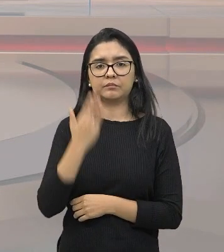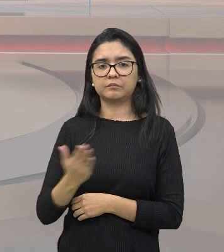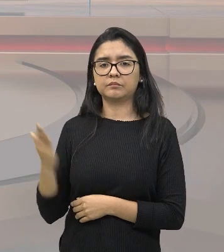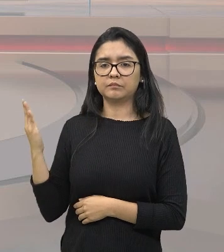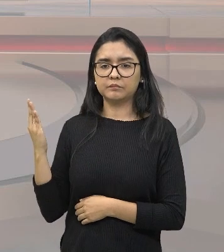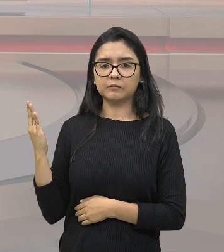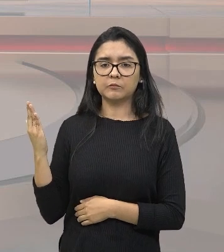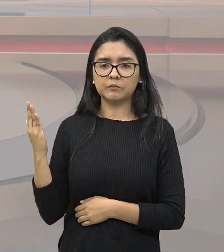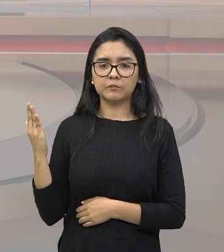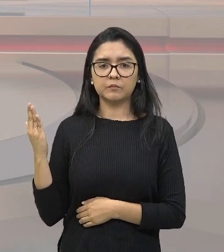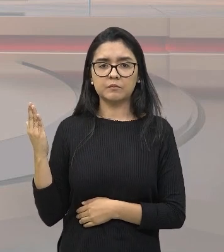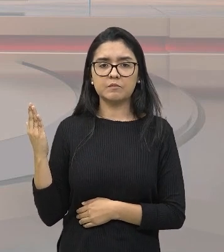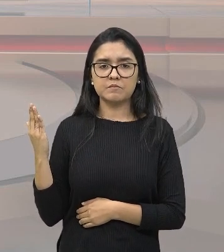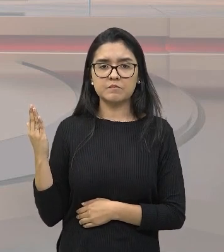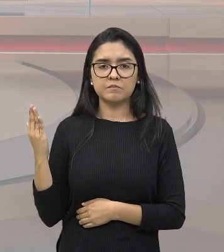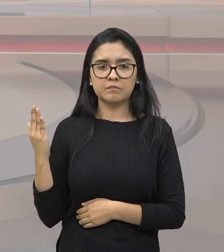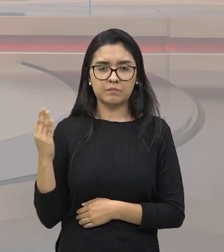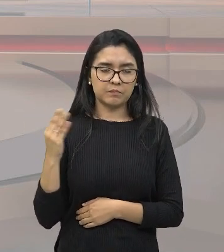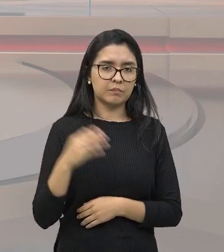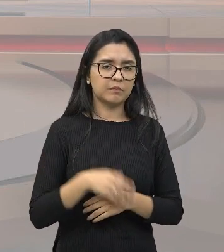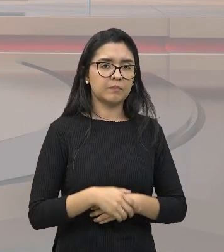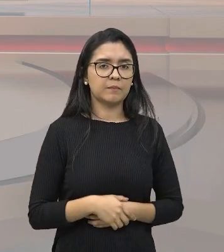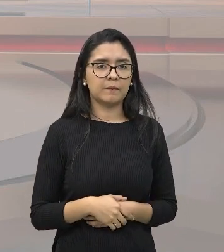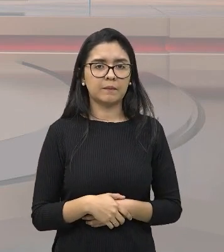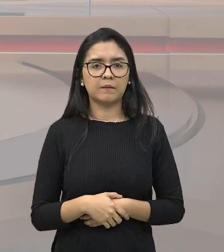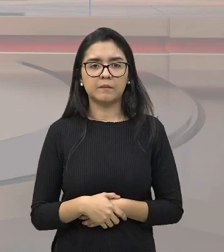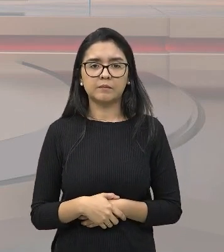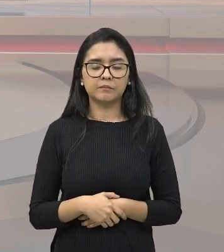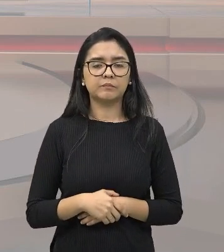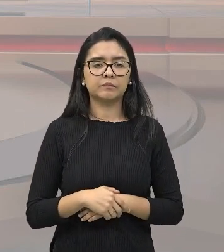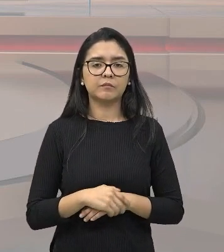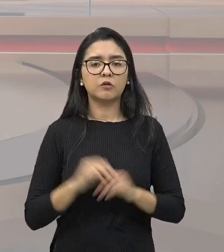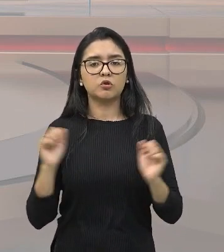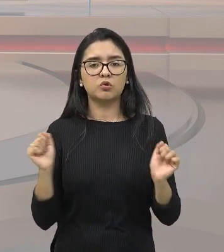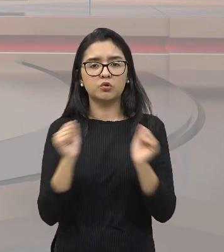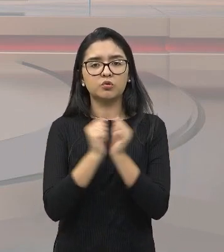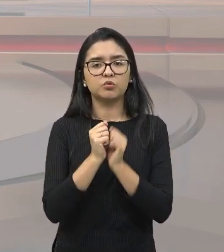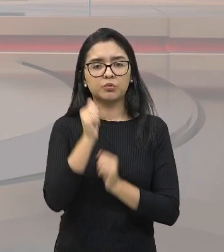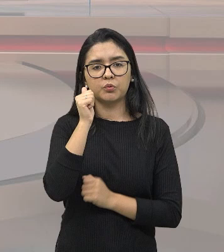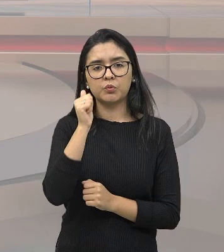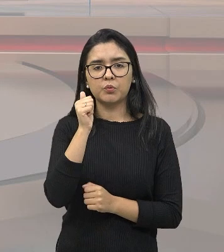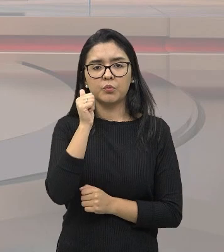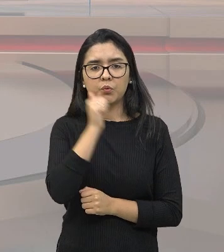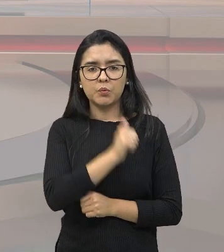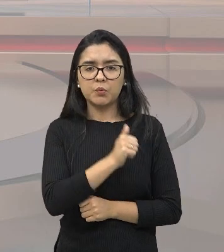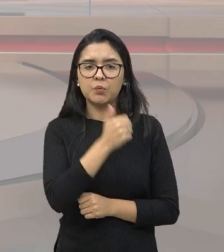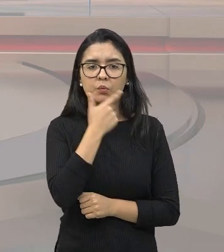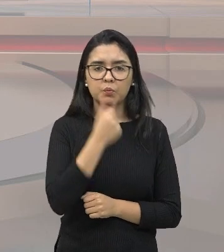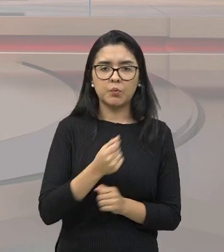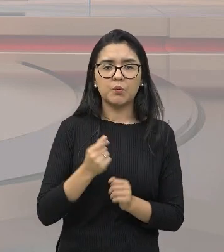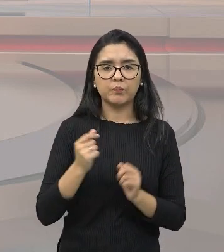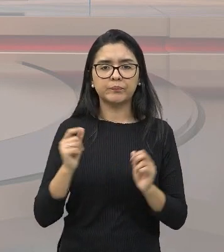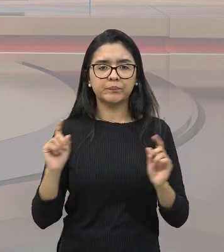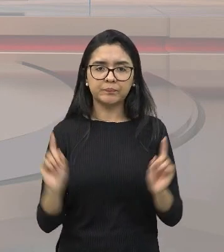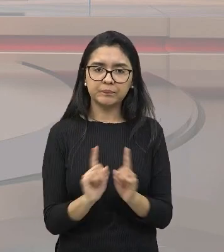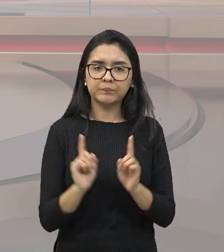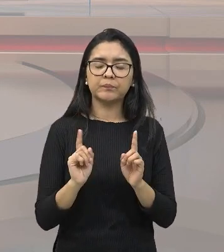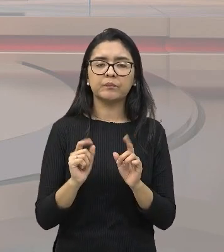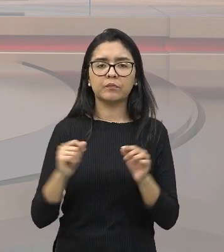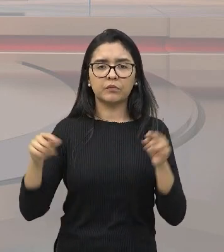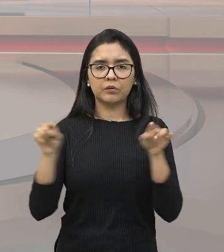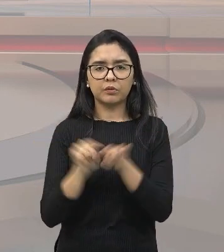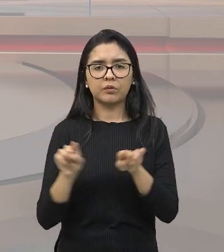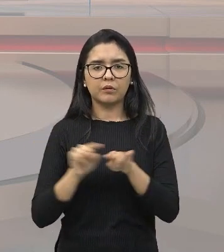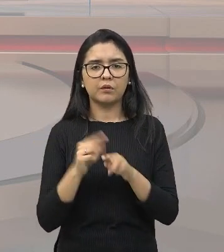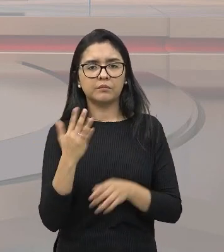o Mahatma Gandhi acompanhado de algumas pessoas ali ao seu lado. uma ilustração do que mais ou